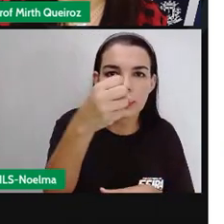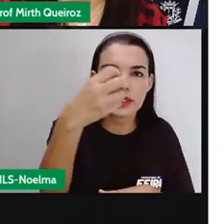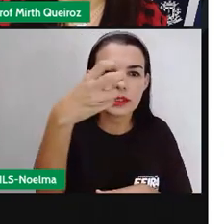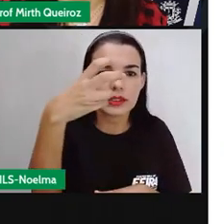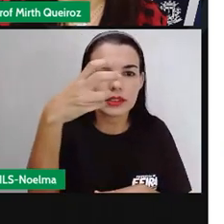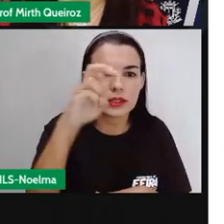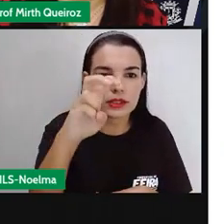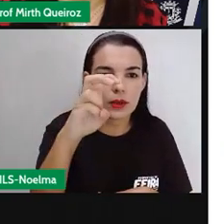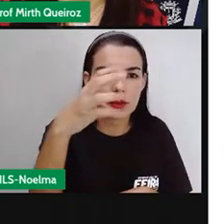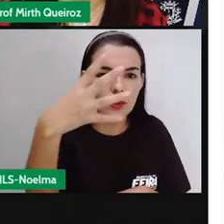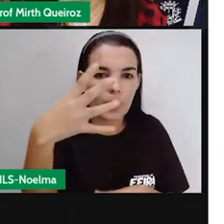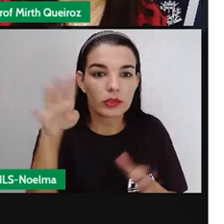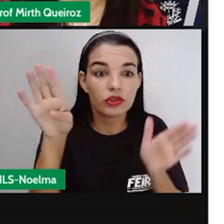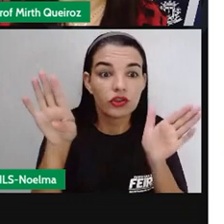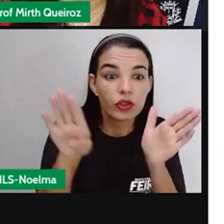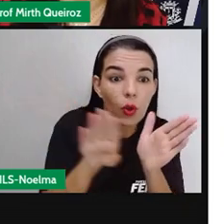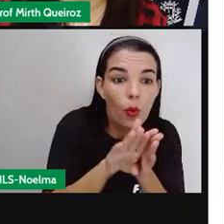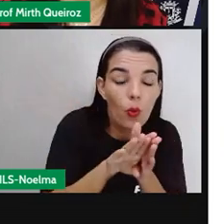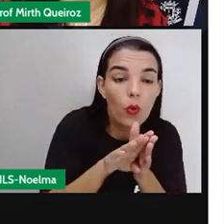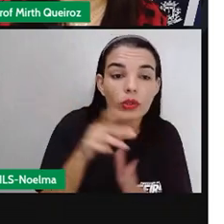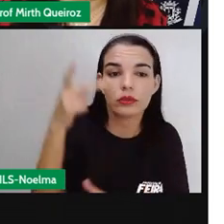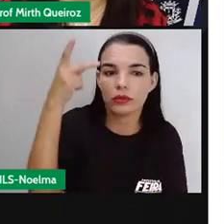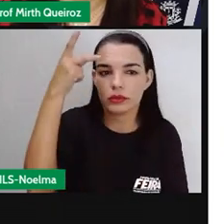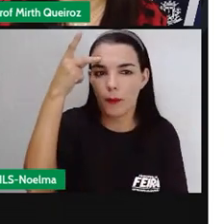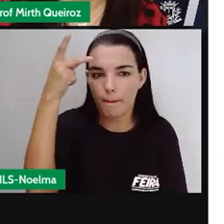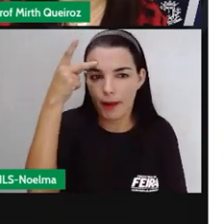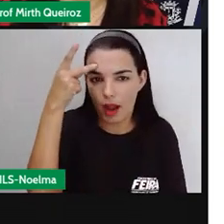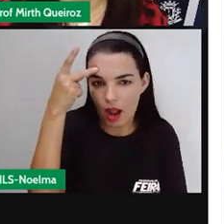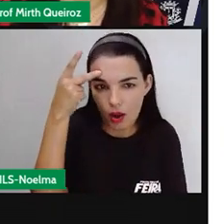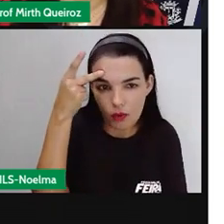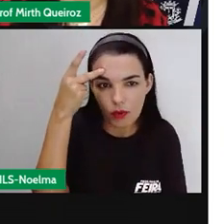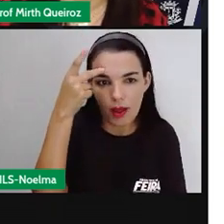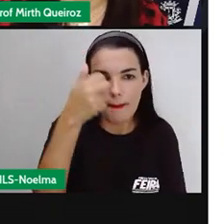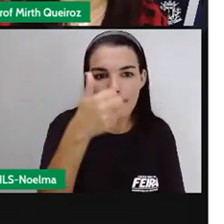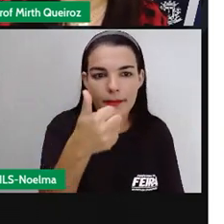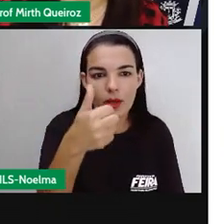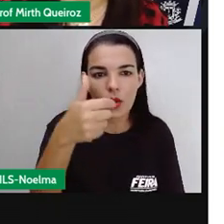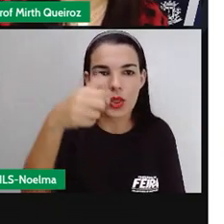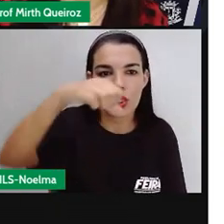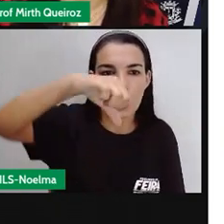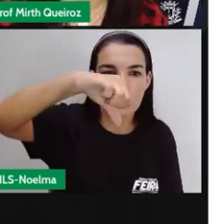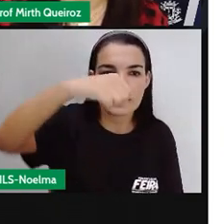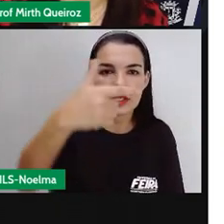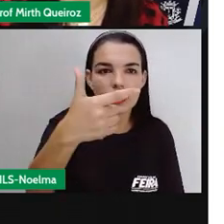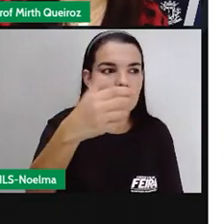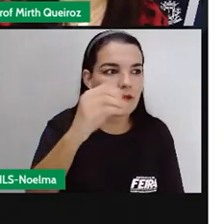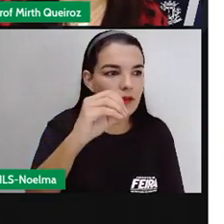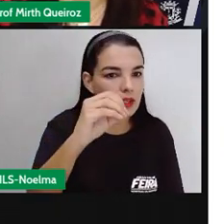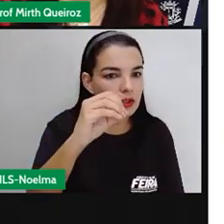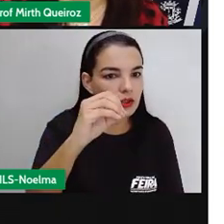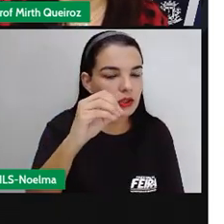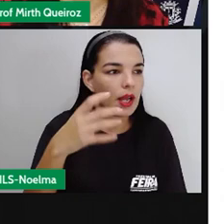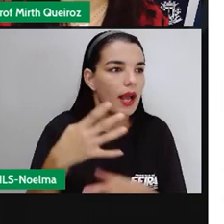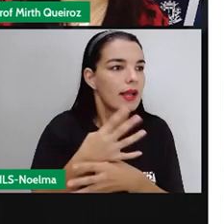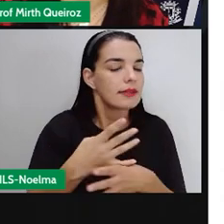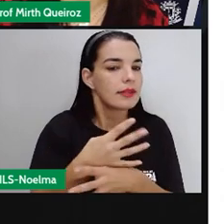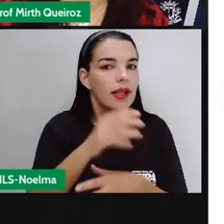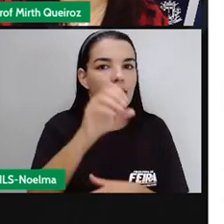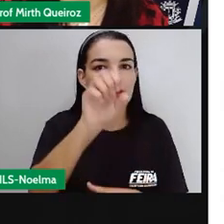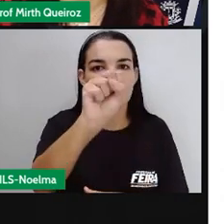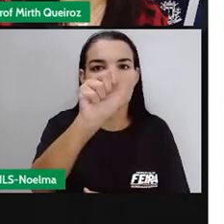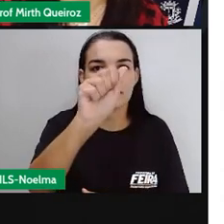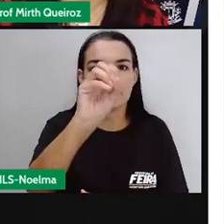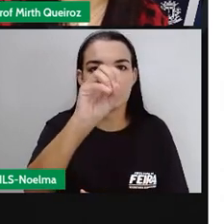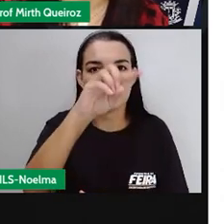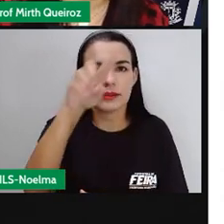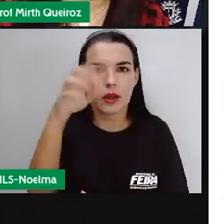já estava aqui em São Paulo também, pegando parte de São Paulo. 1920, em São José do Rio Preto, São Paulo